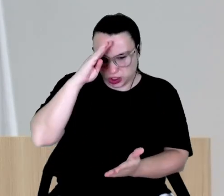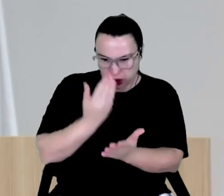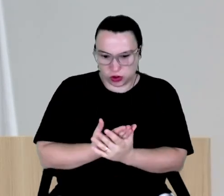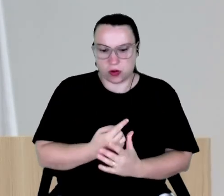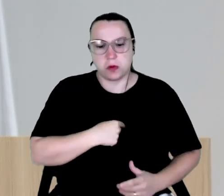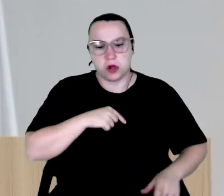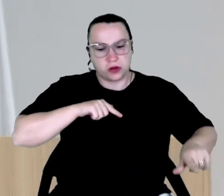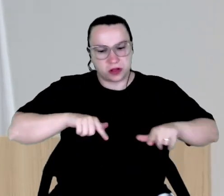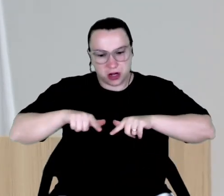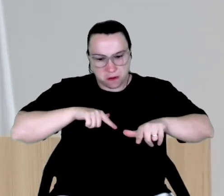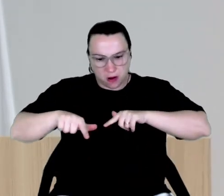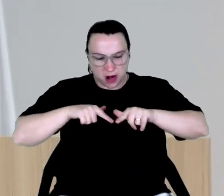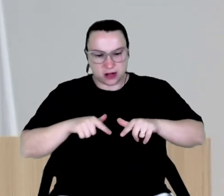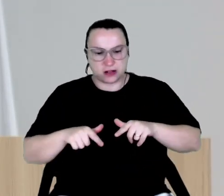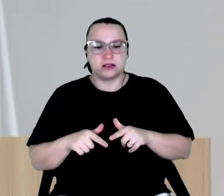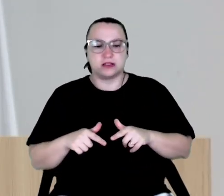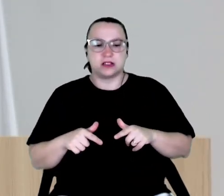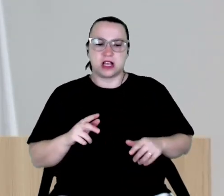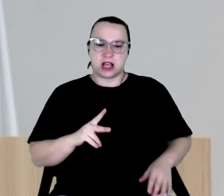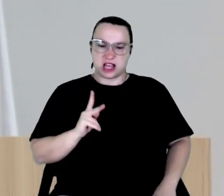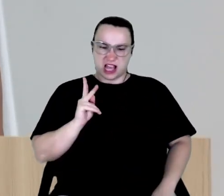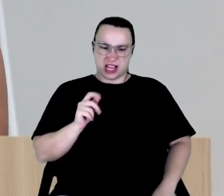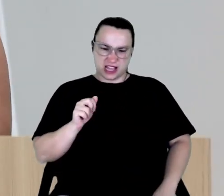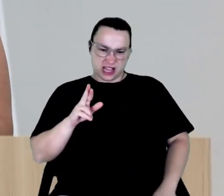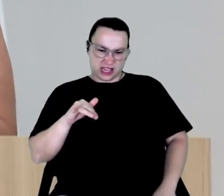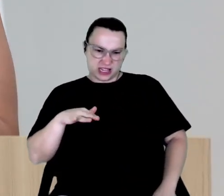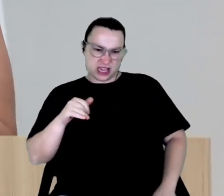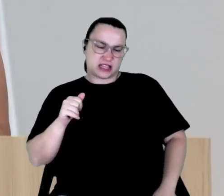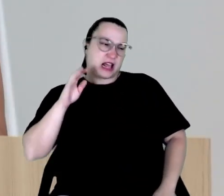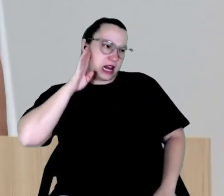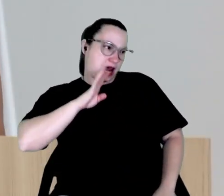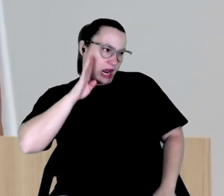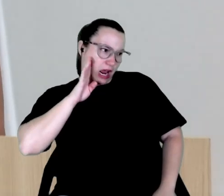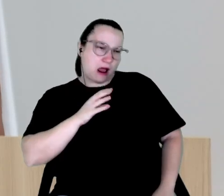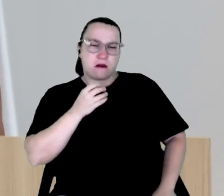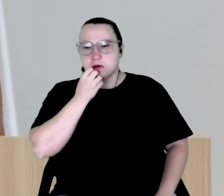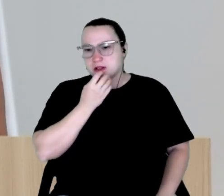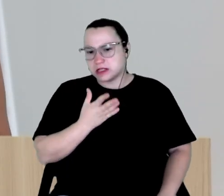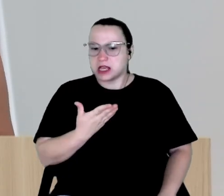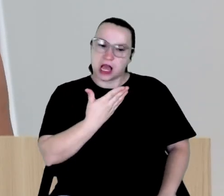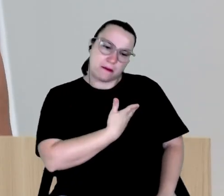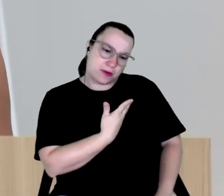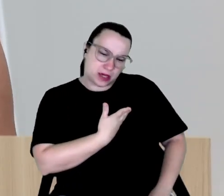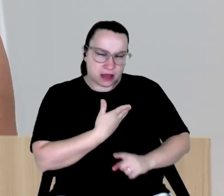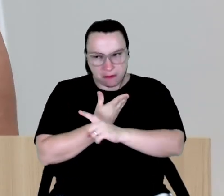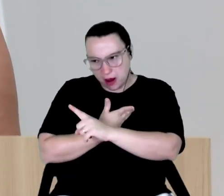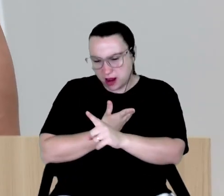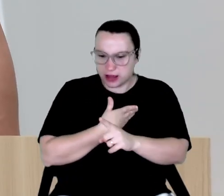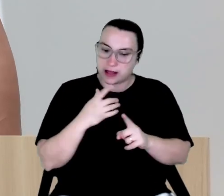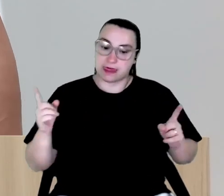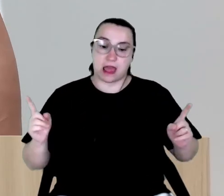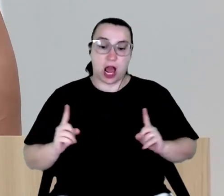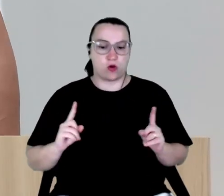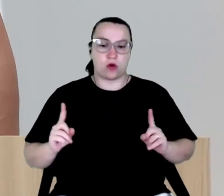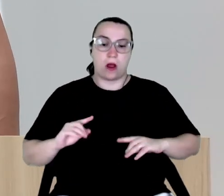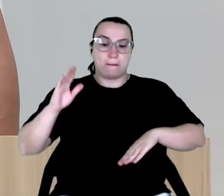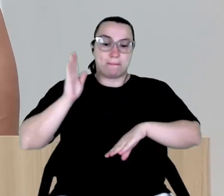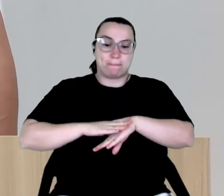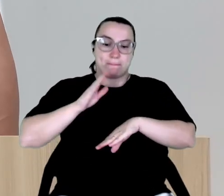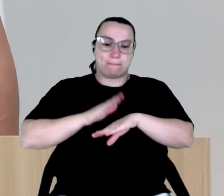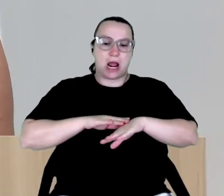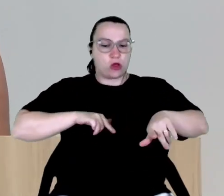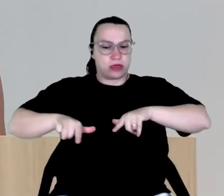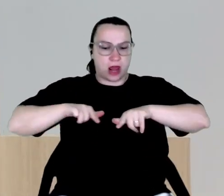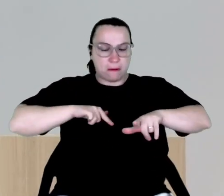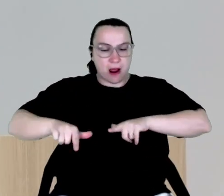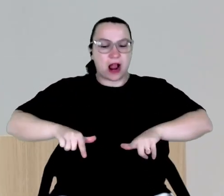E não na Karina, porque ela é boazinha, querida, ou amiga do fulano, do ciclano, não. No meu trabalho, na minha mudança,